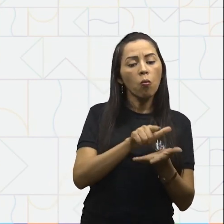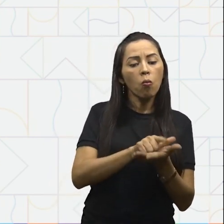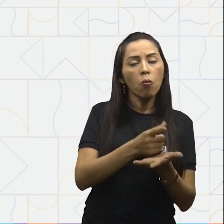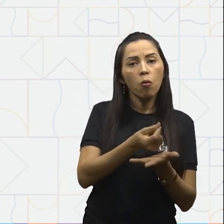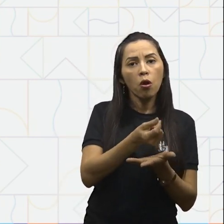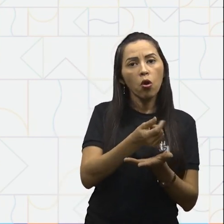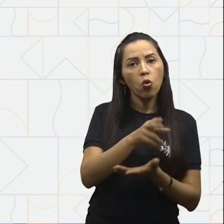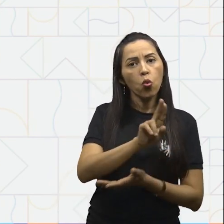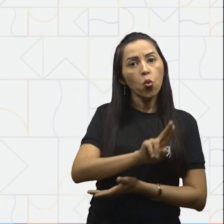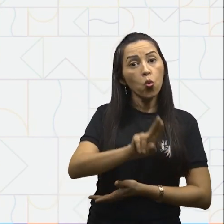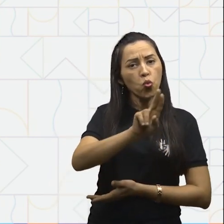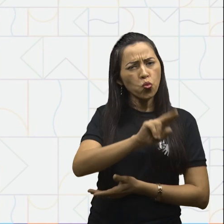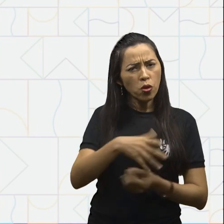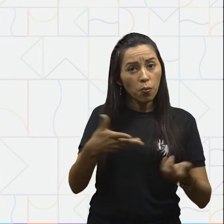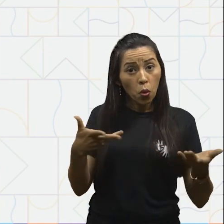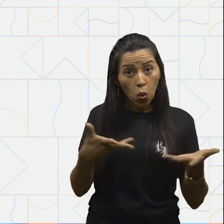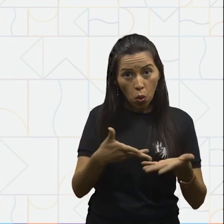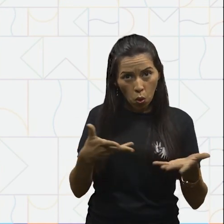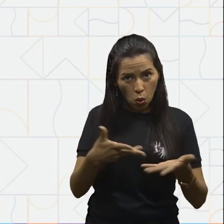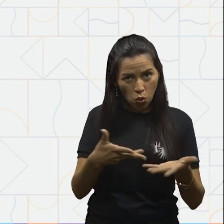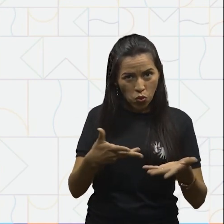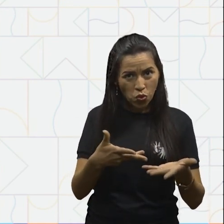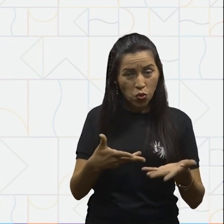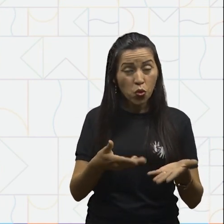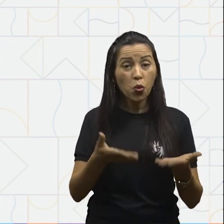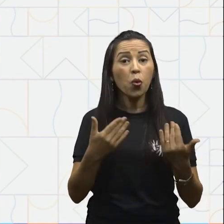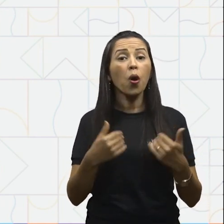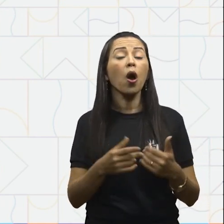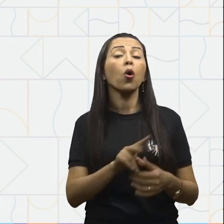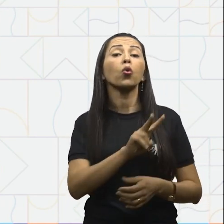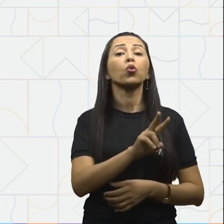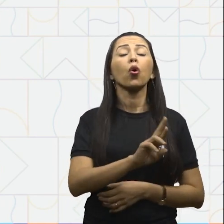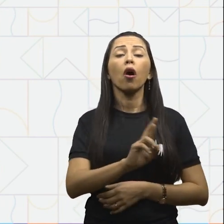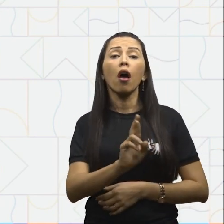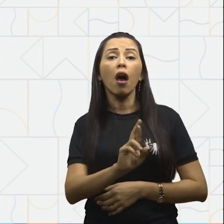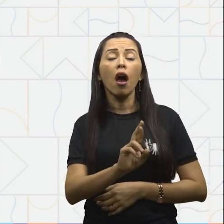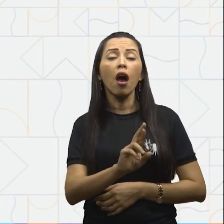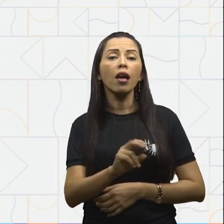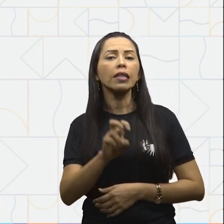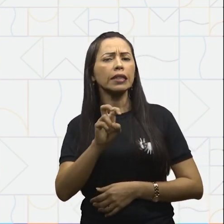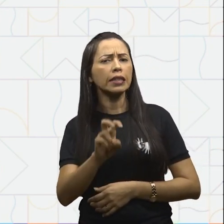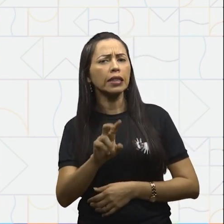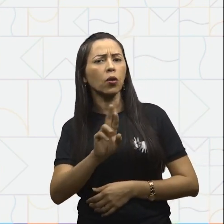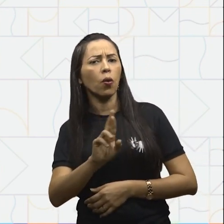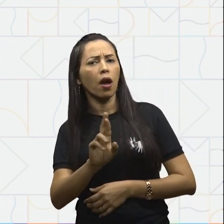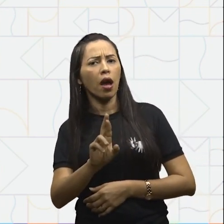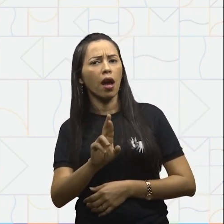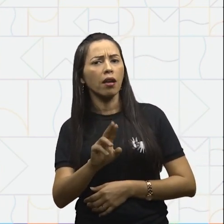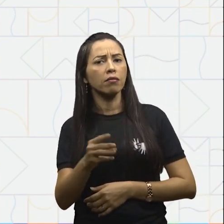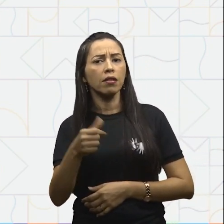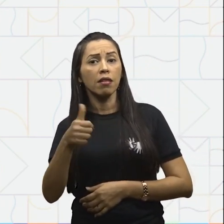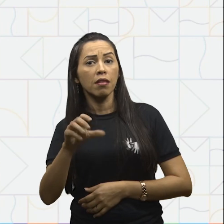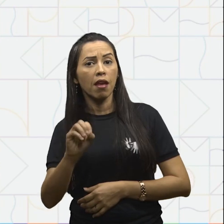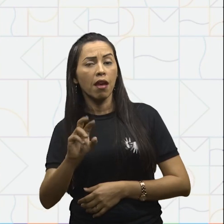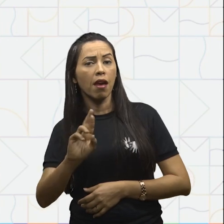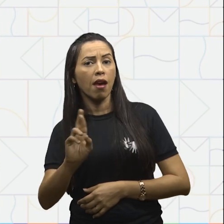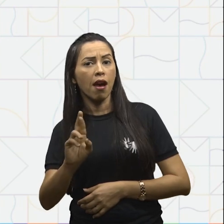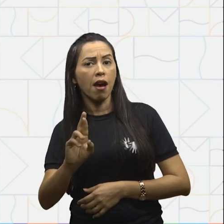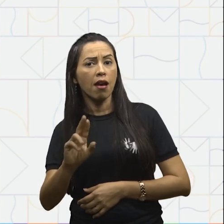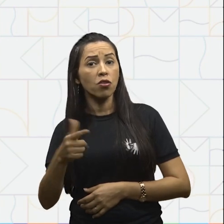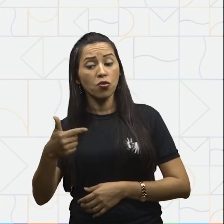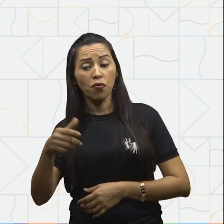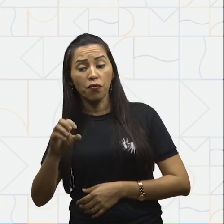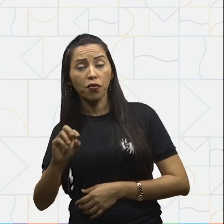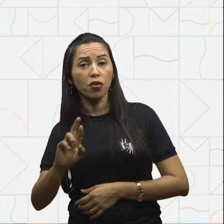usamos atualmente são as de 2 reais, de 5 reais, de 10 reais,